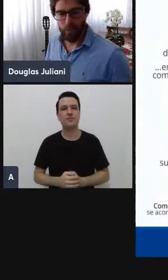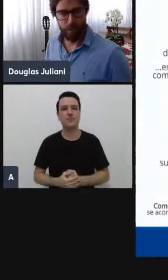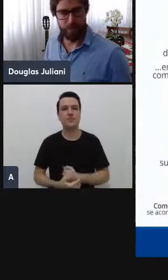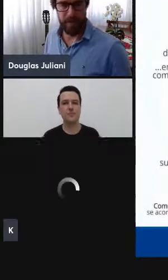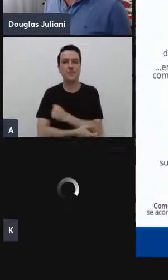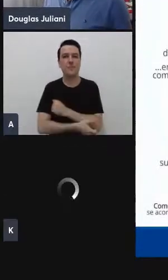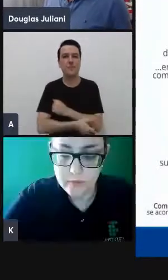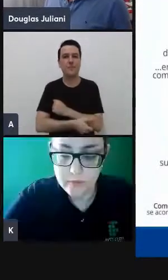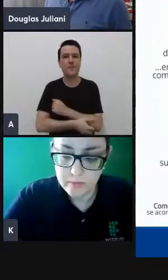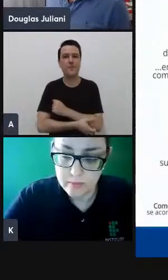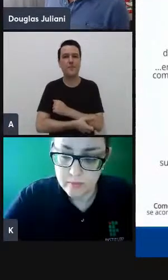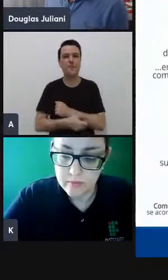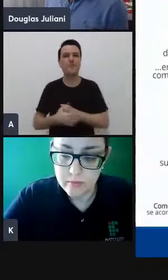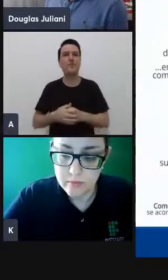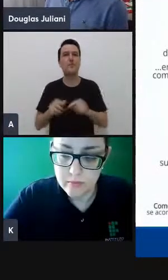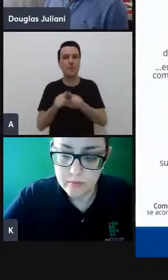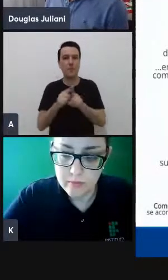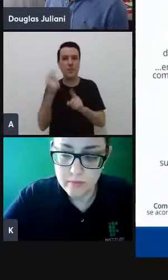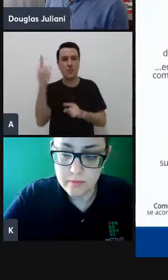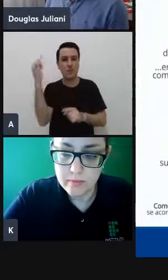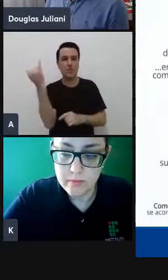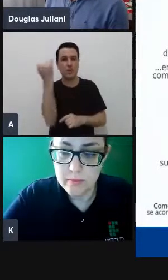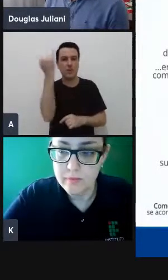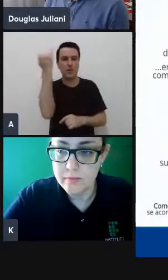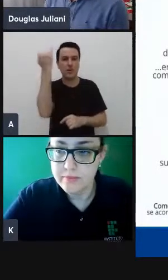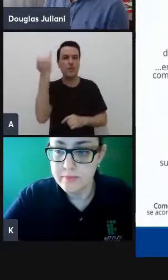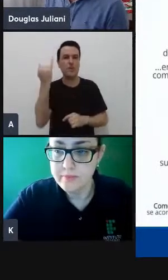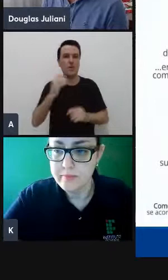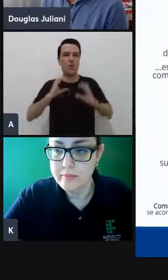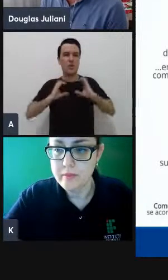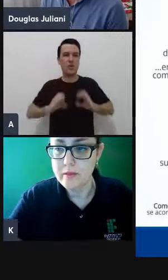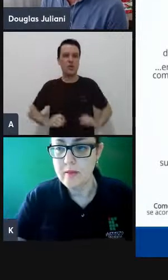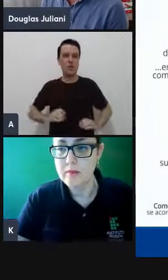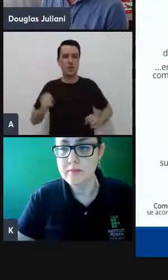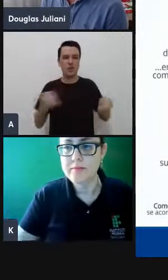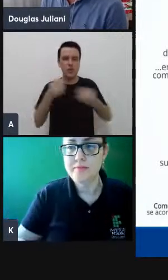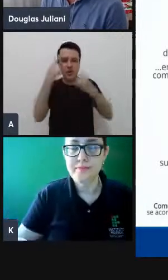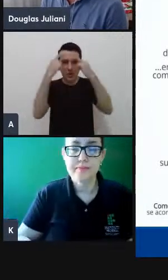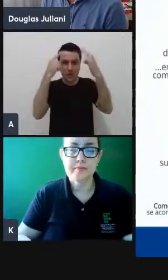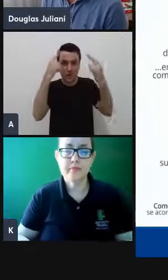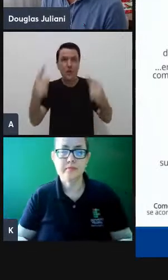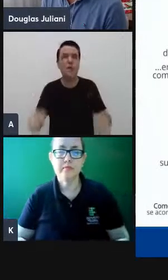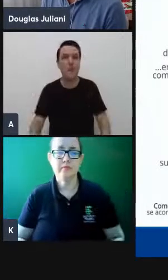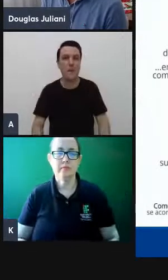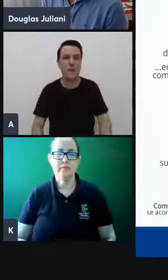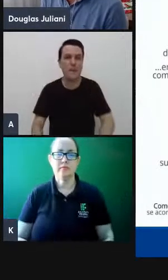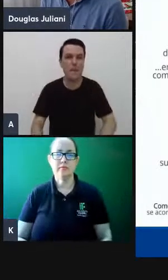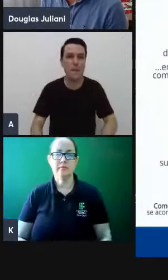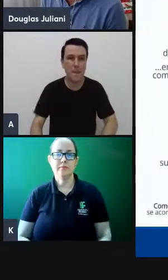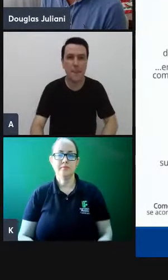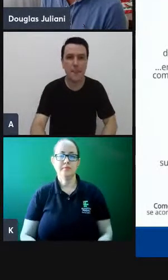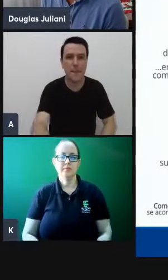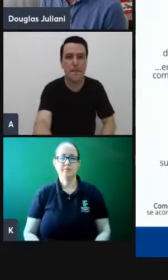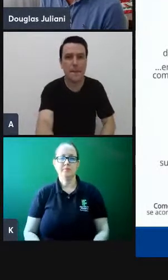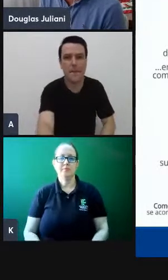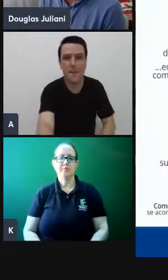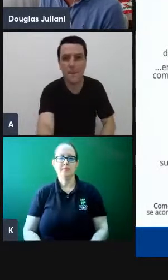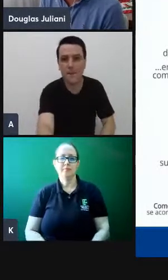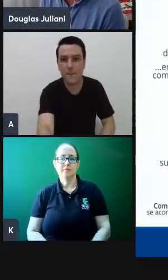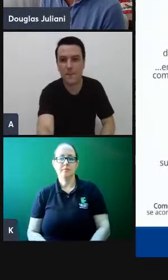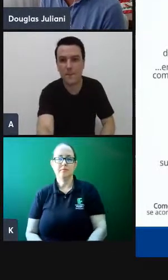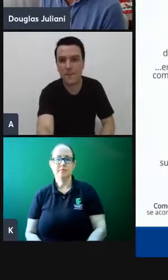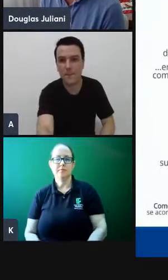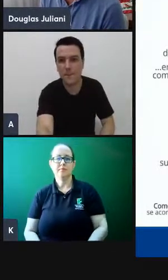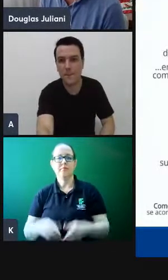Um outro aspecto determinante para o comportamento inovador é relacionado às nossas crenças, à nossa